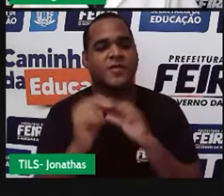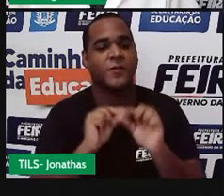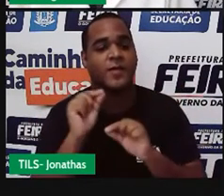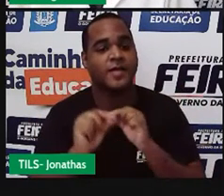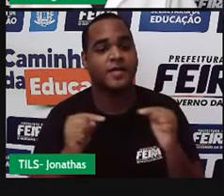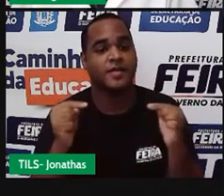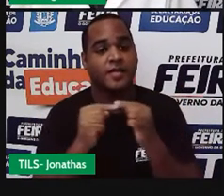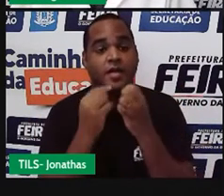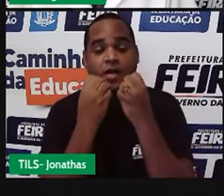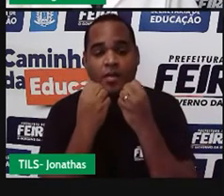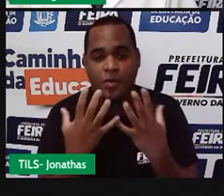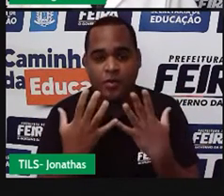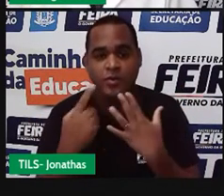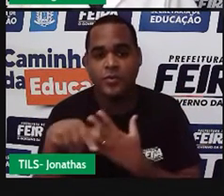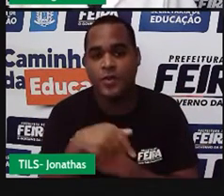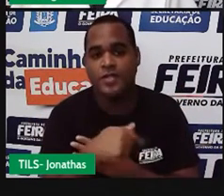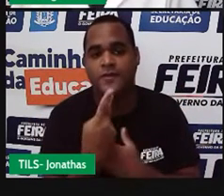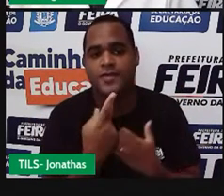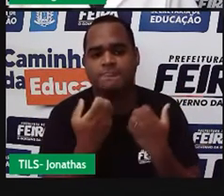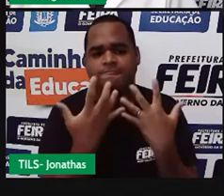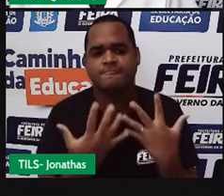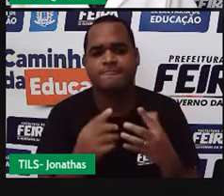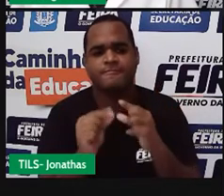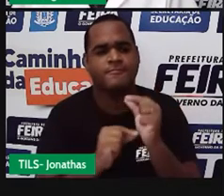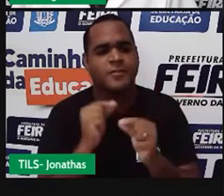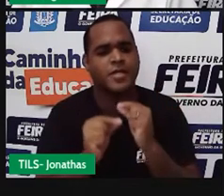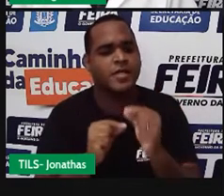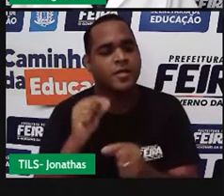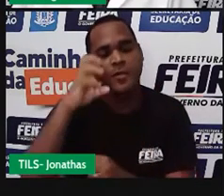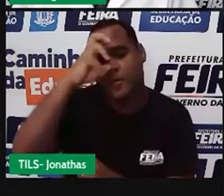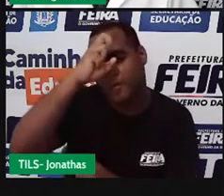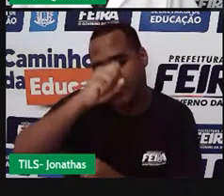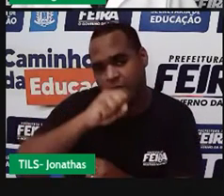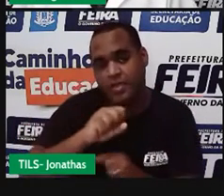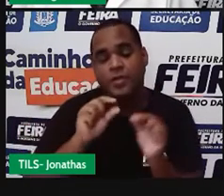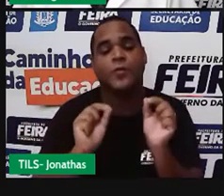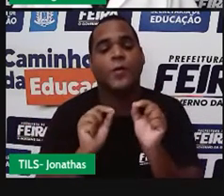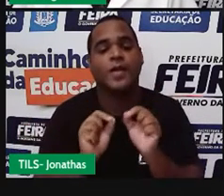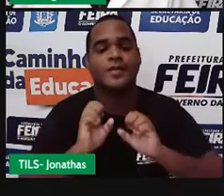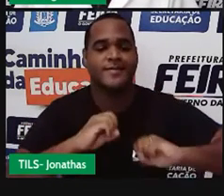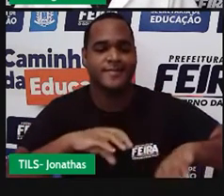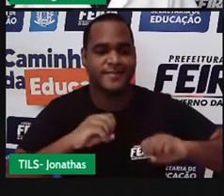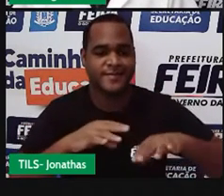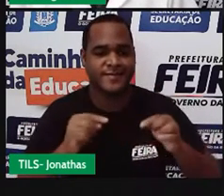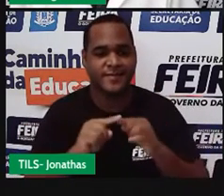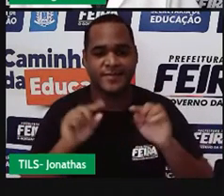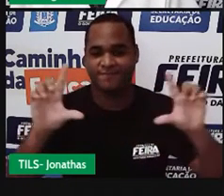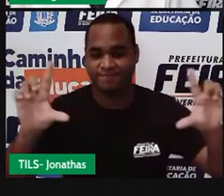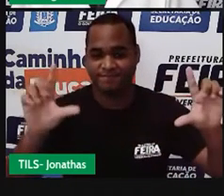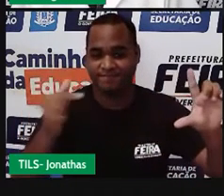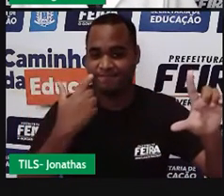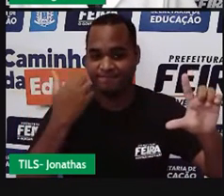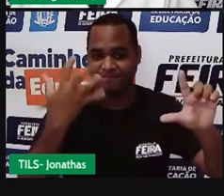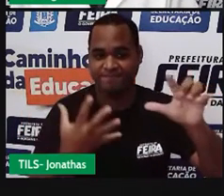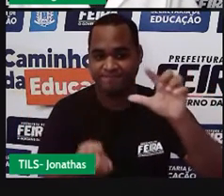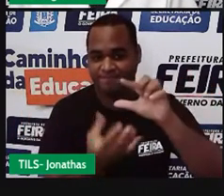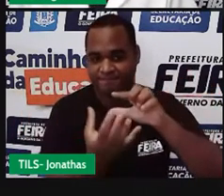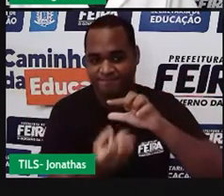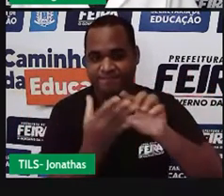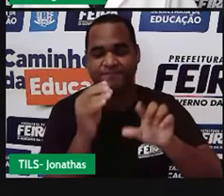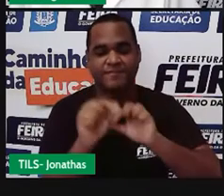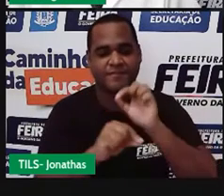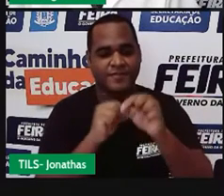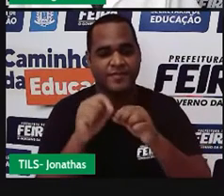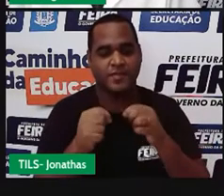é bom a gente dizer o que a gente vai aprender nessa aula. Bom, aí na tela aparece para você que a gente vai aprender a